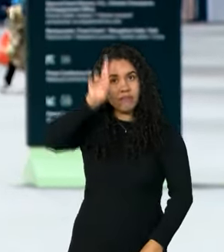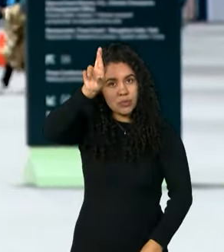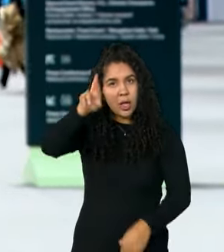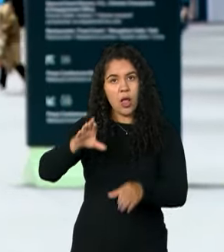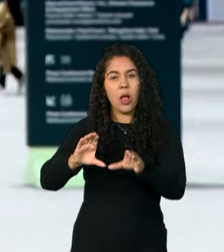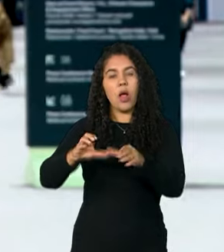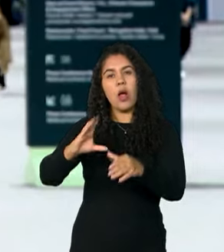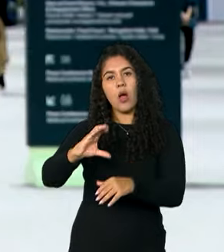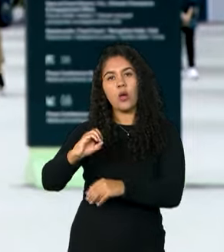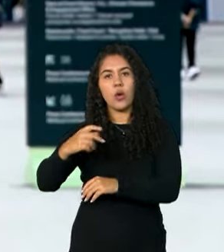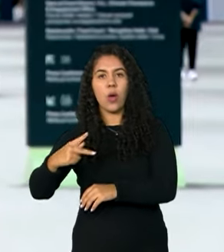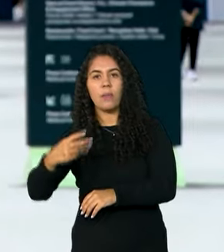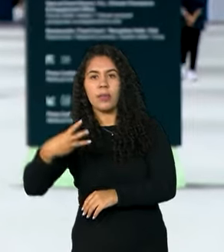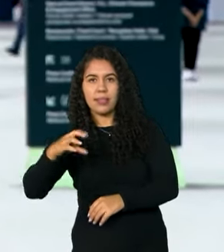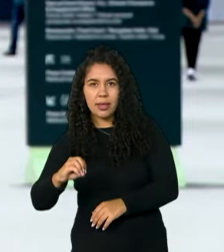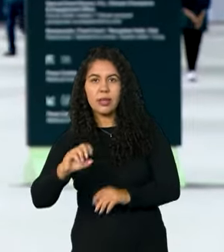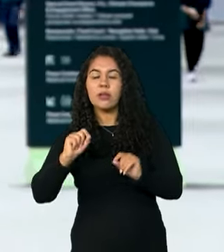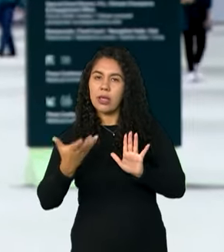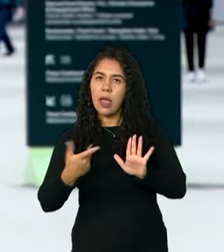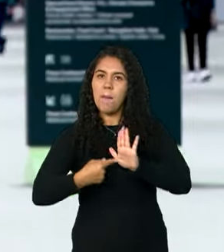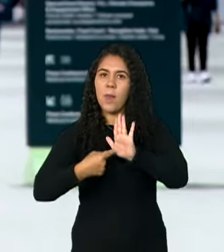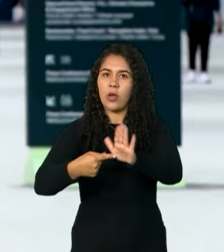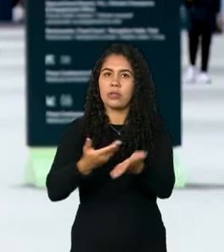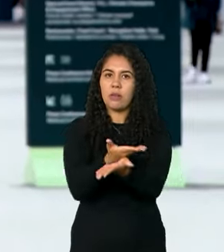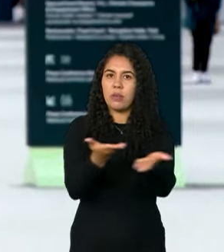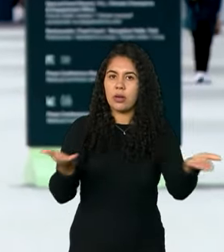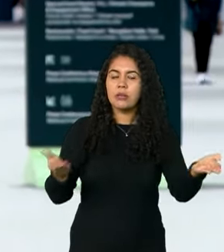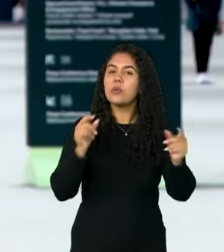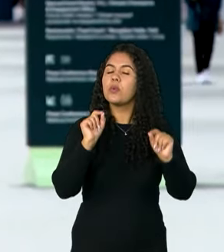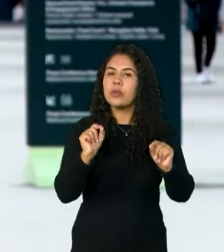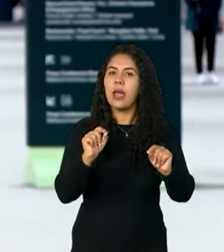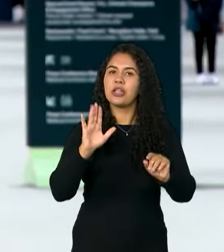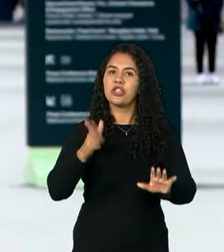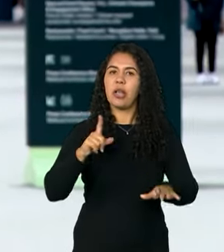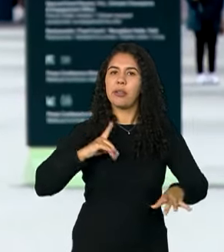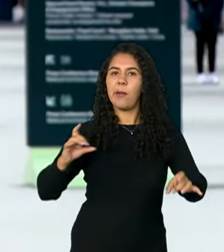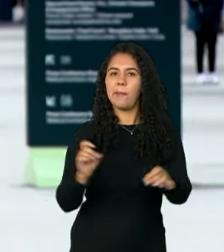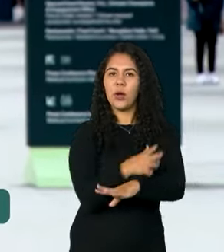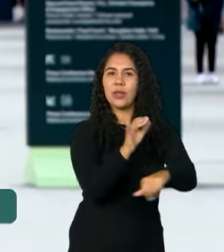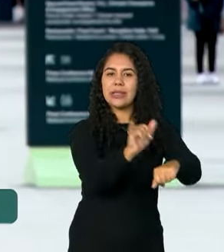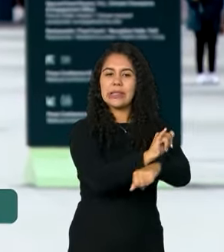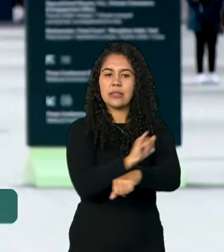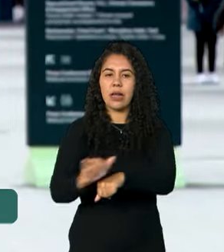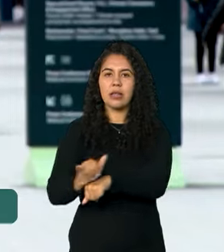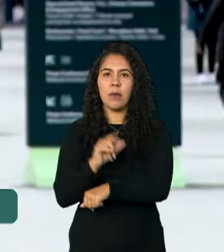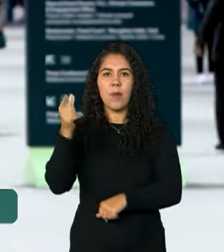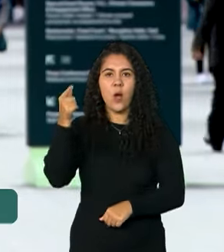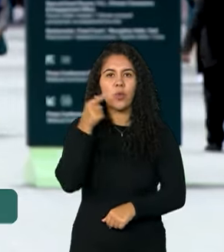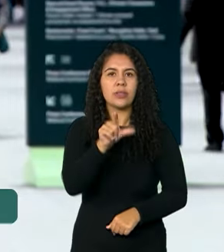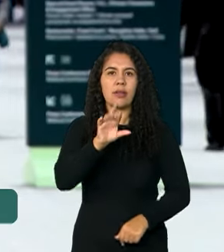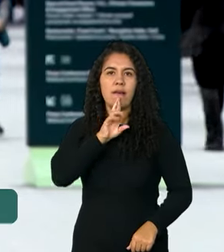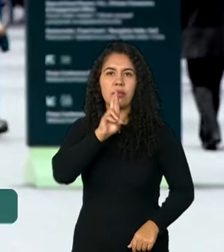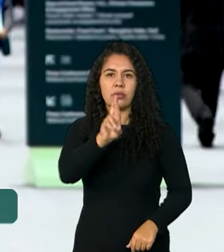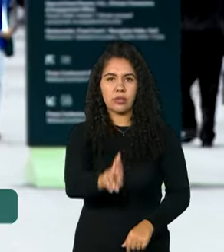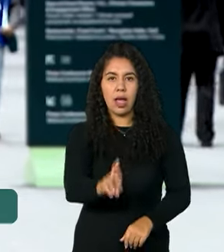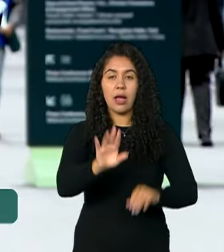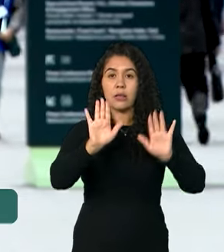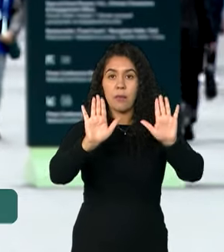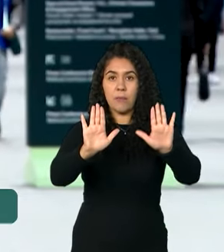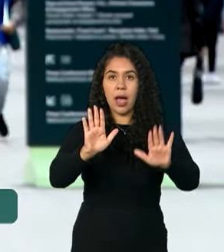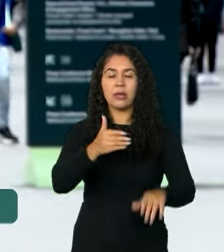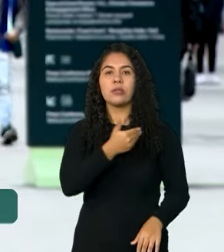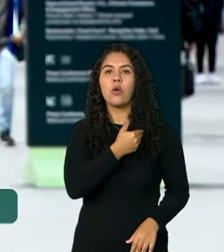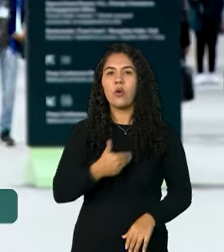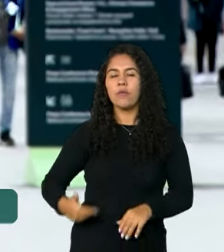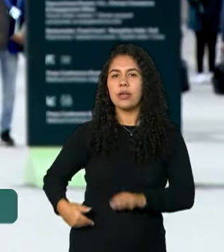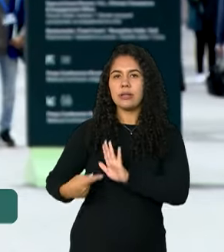aqui no Azerbaijão que já tem estratégias para alcançar esses resultados. Segundo o governo chamado Plano